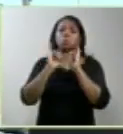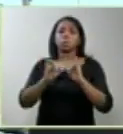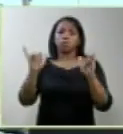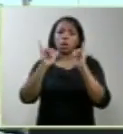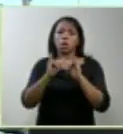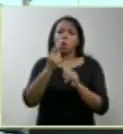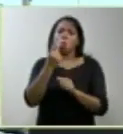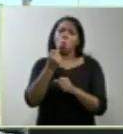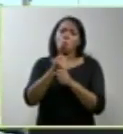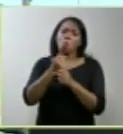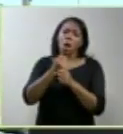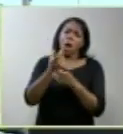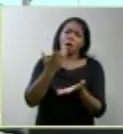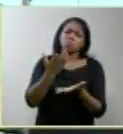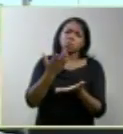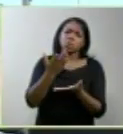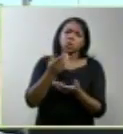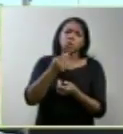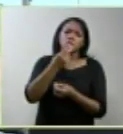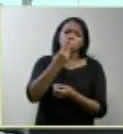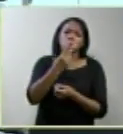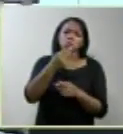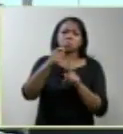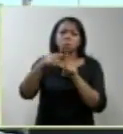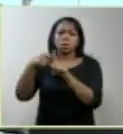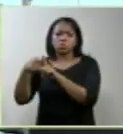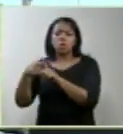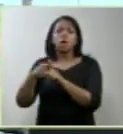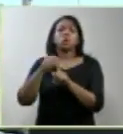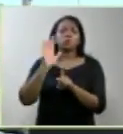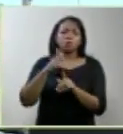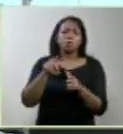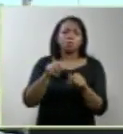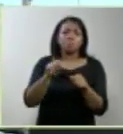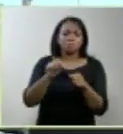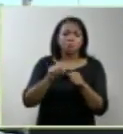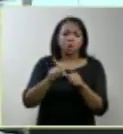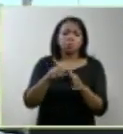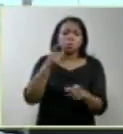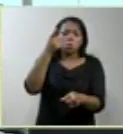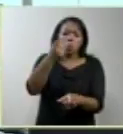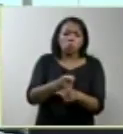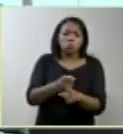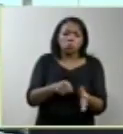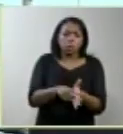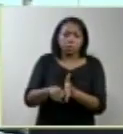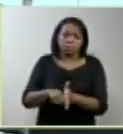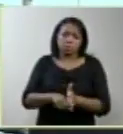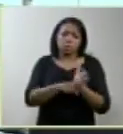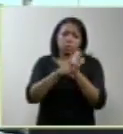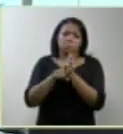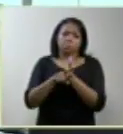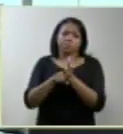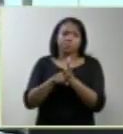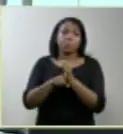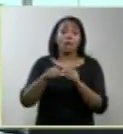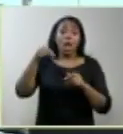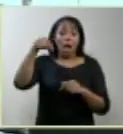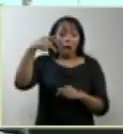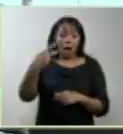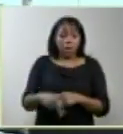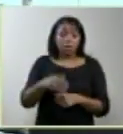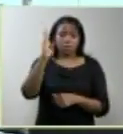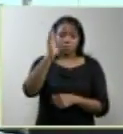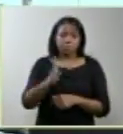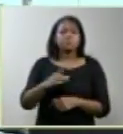Um ano e dois meses foi o registro na literatura que nós encontramos o máximo. Aqui no Brasil, nós